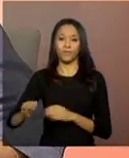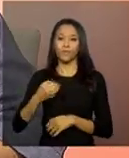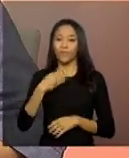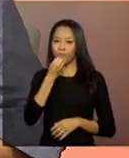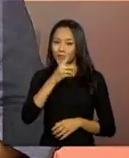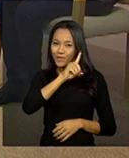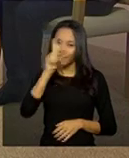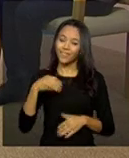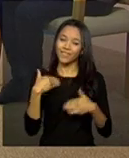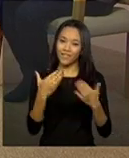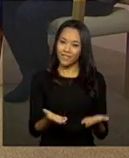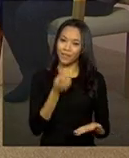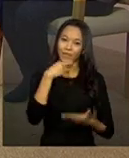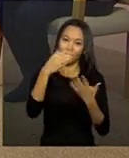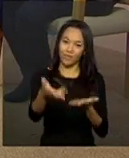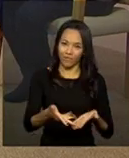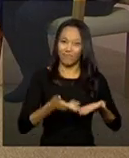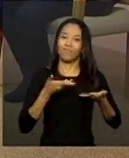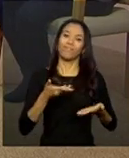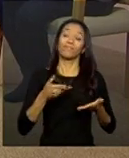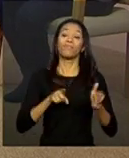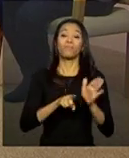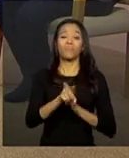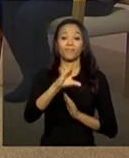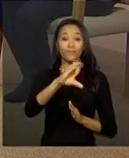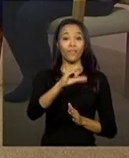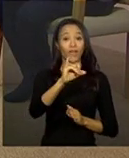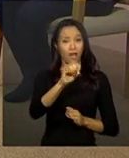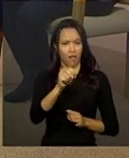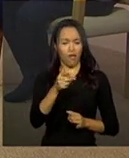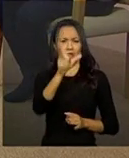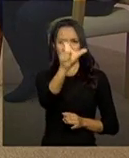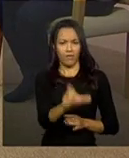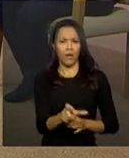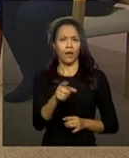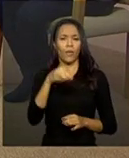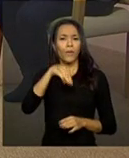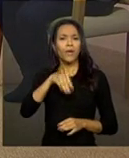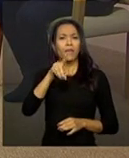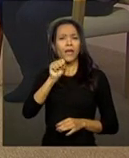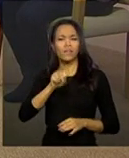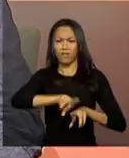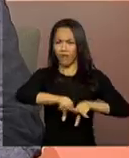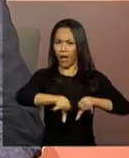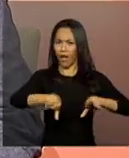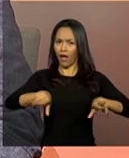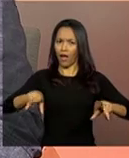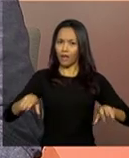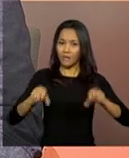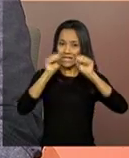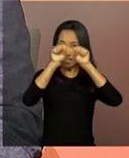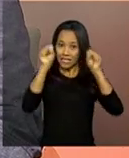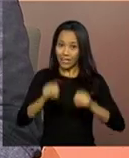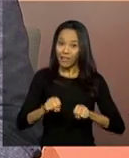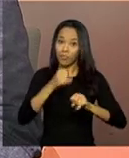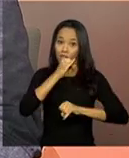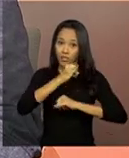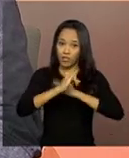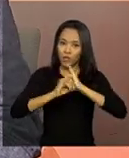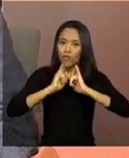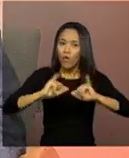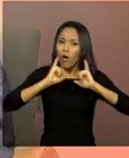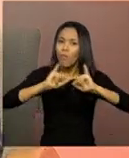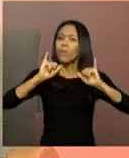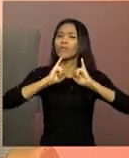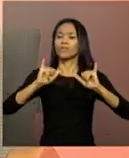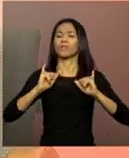seja bem-vindo. Muito obrigado. Caio, o MDS já possui vários sistemas eletrônicos e em muitos deles já existem informações